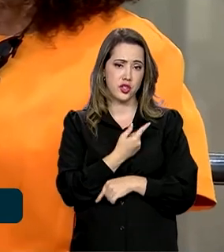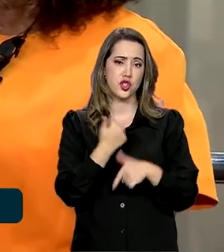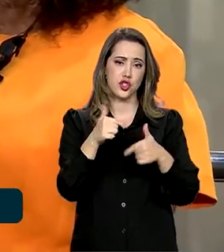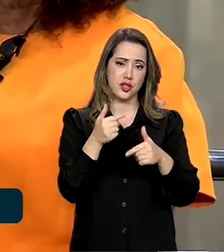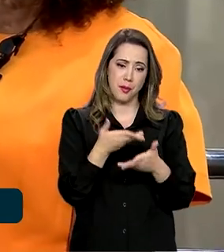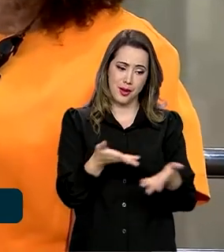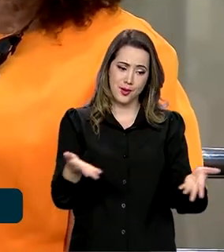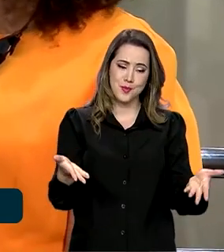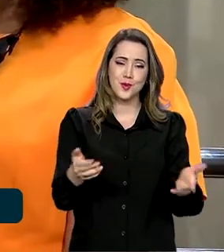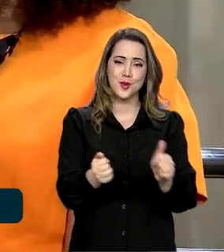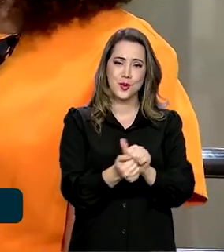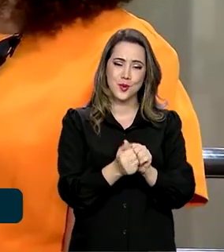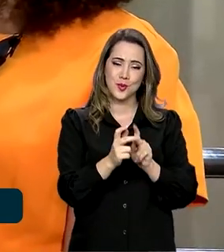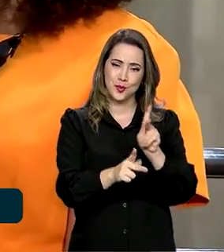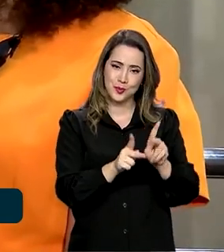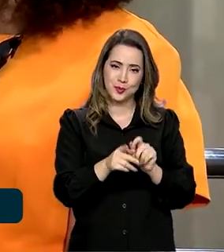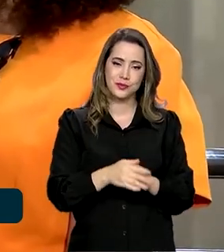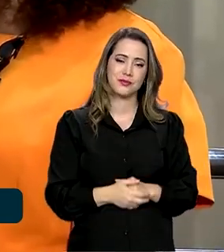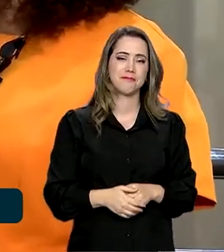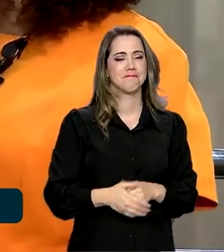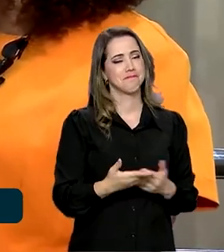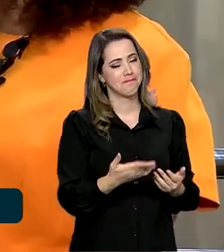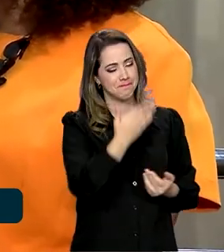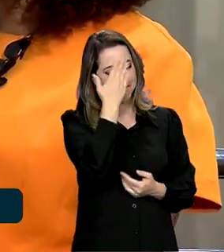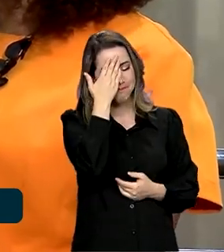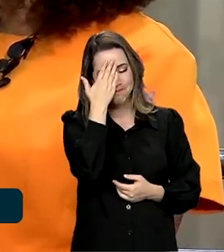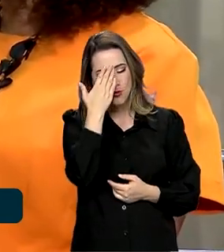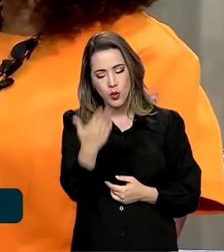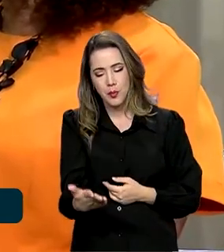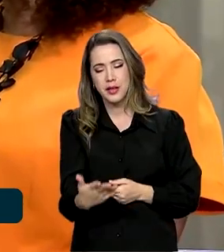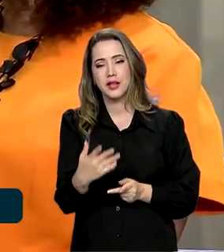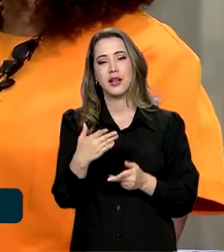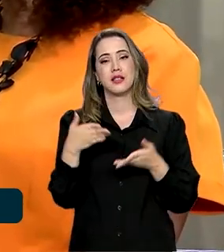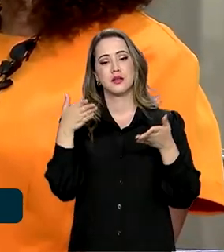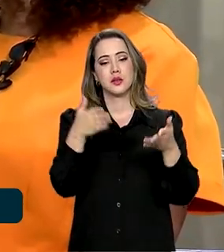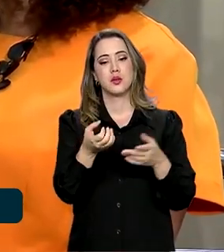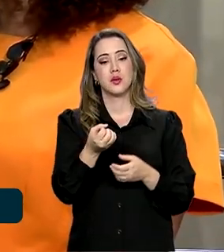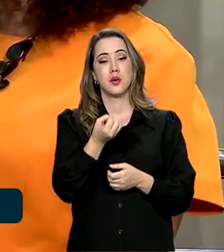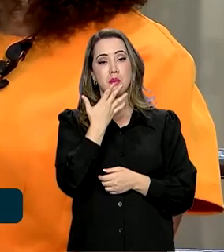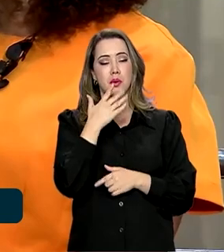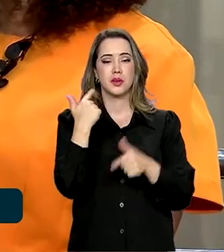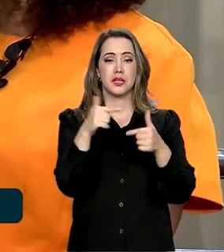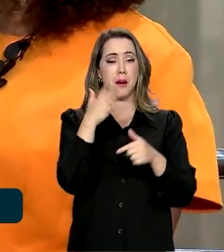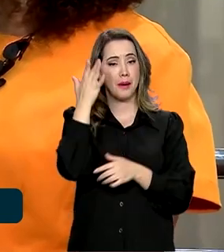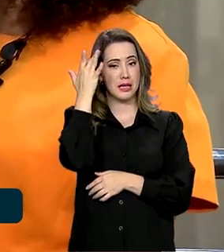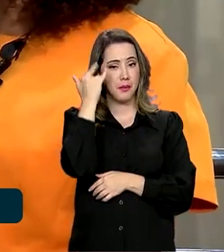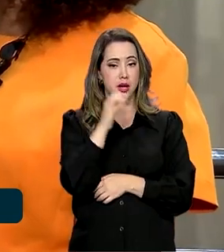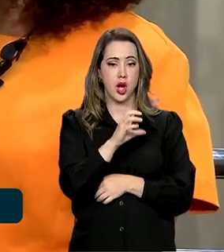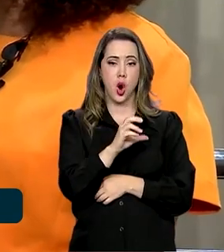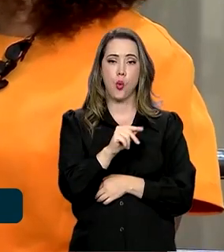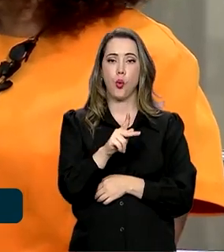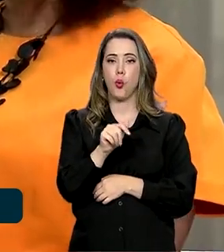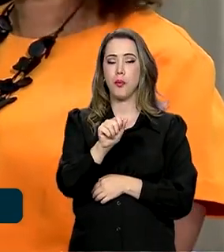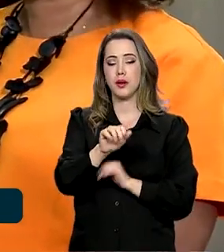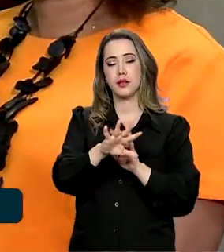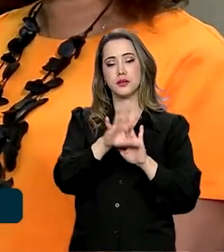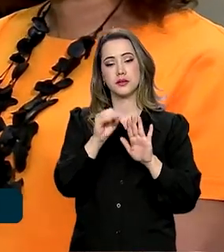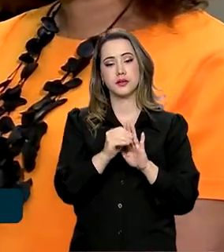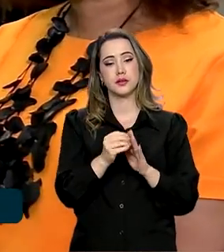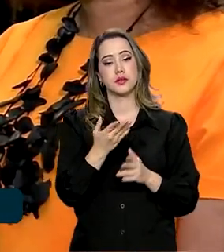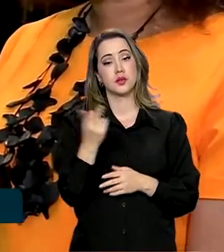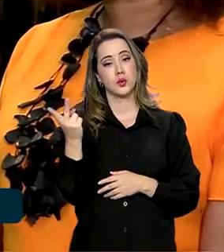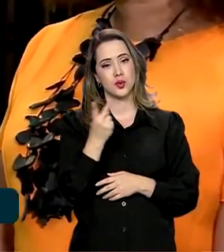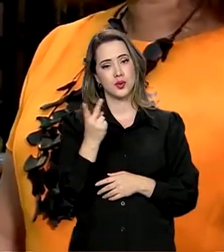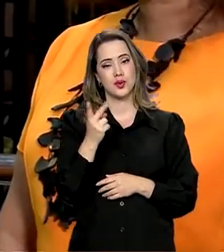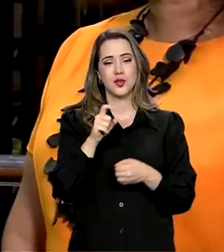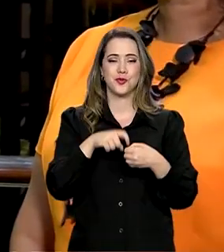Ministra, muito obrigada aí pela sua participação hoje. Uma boa cúpula da Amazônia para você. E, Roberto e Ana,